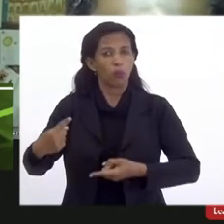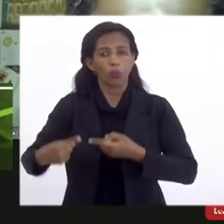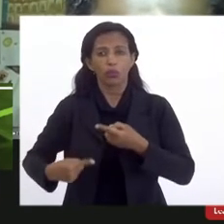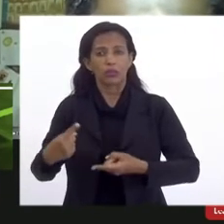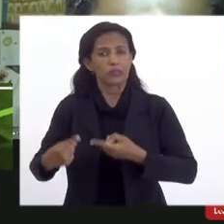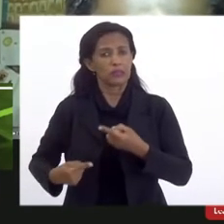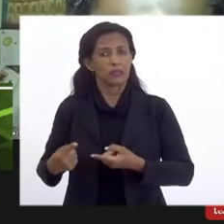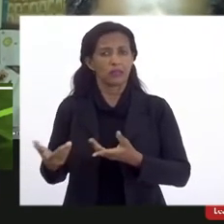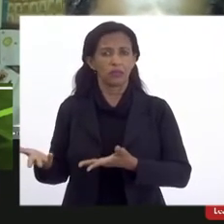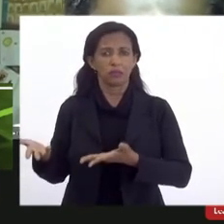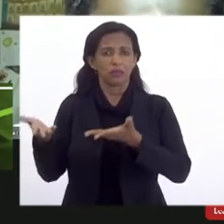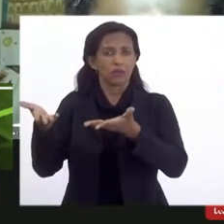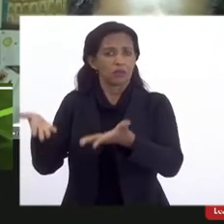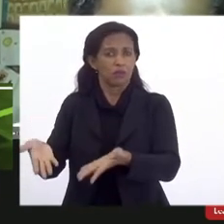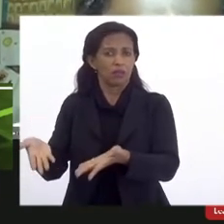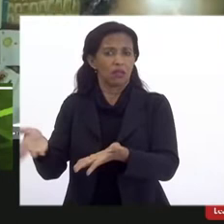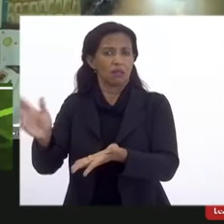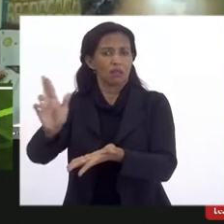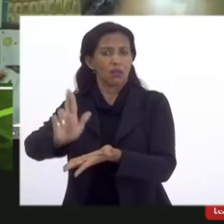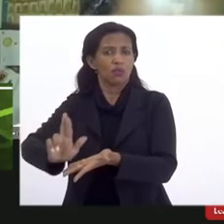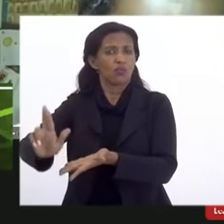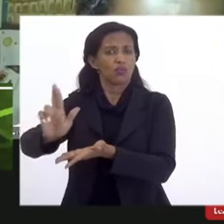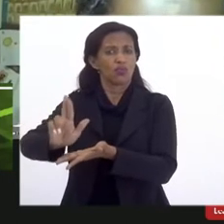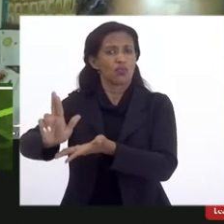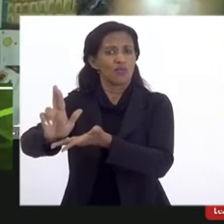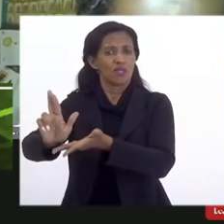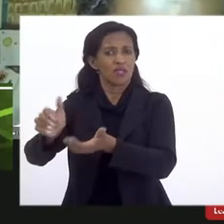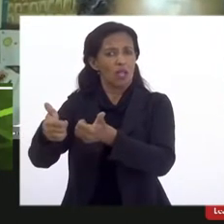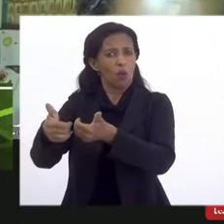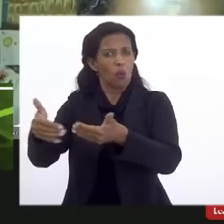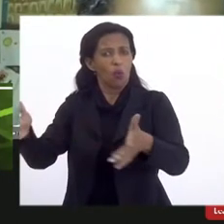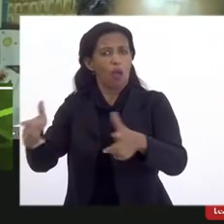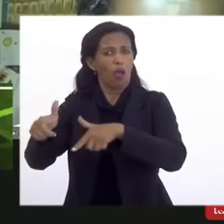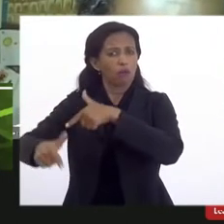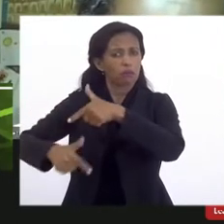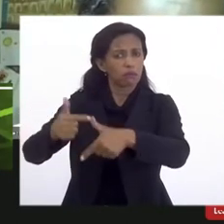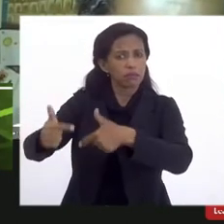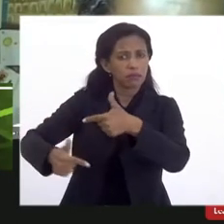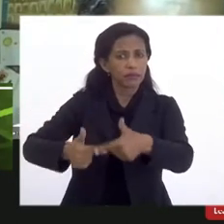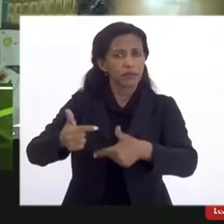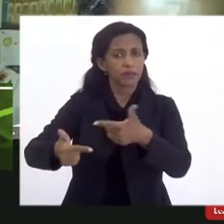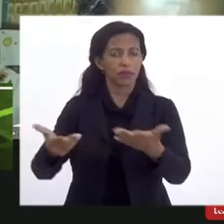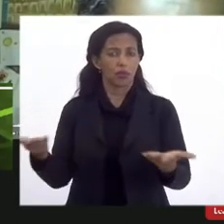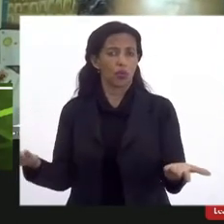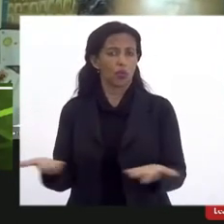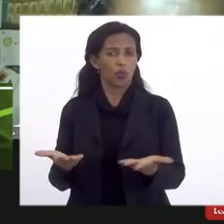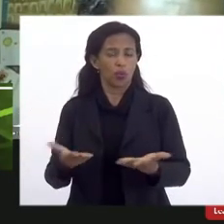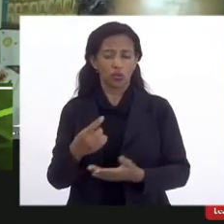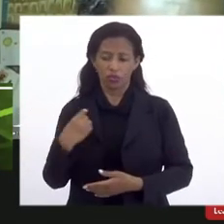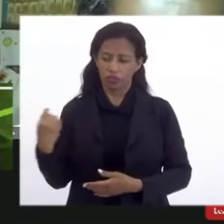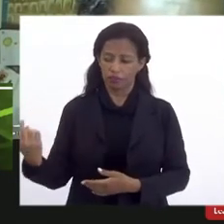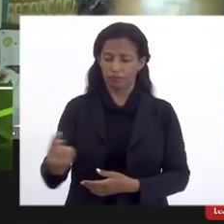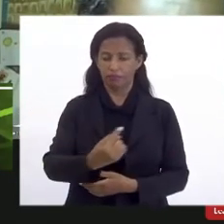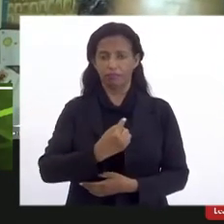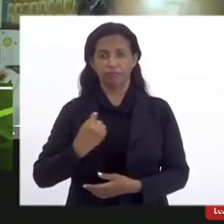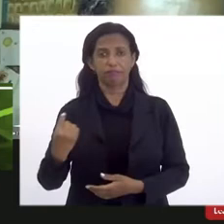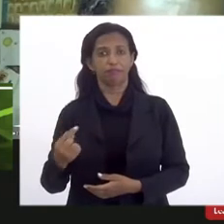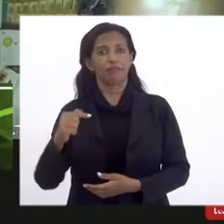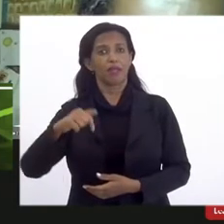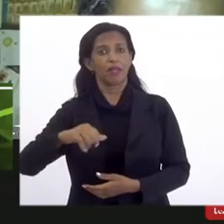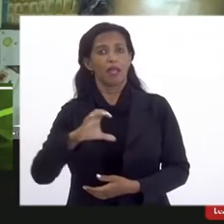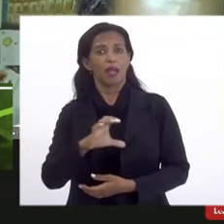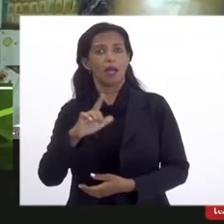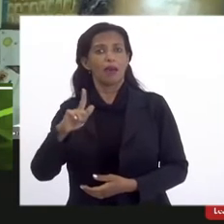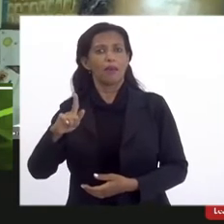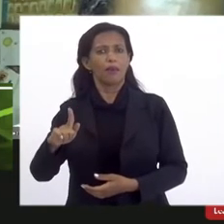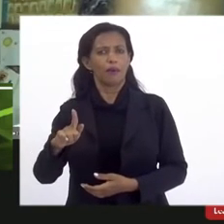se colocar essa universidade aqui, para fazer funcionar. Hoje, com nós aqui, só Campo Grande, que é a área